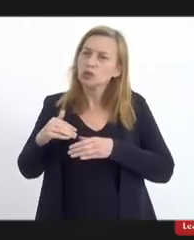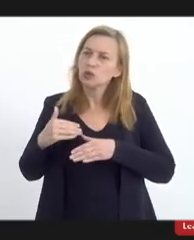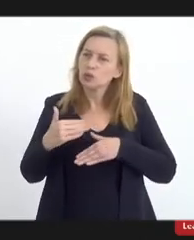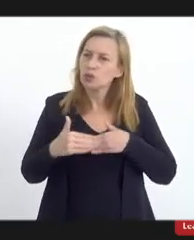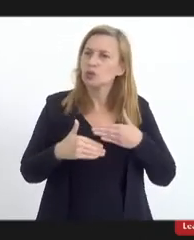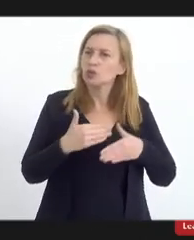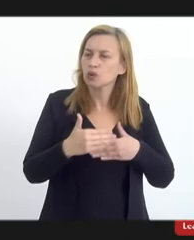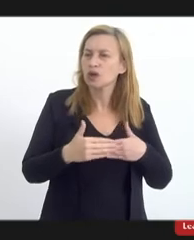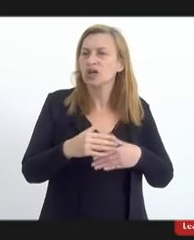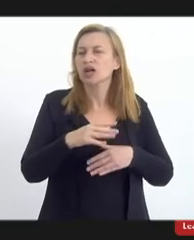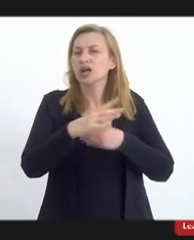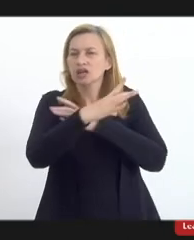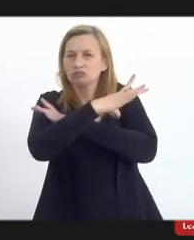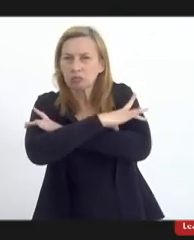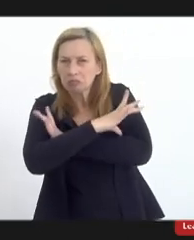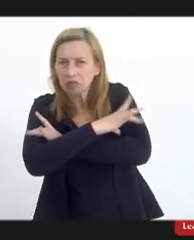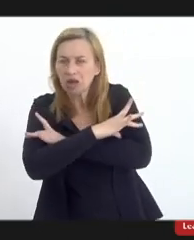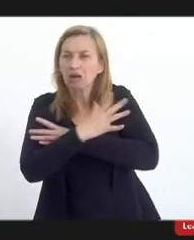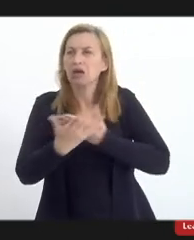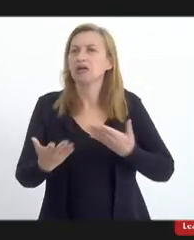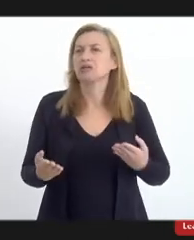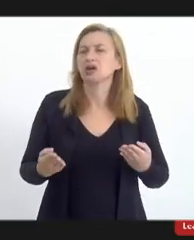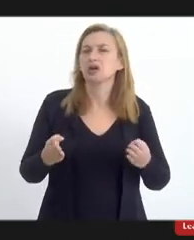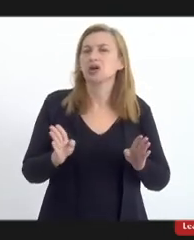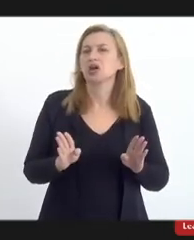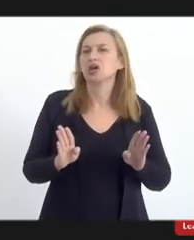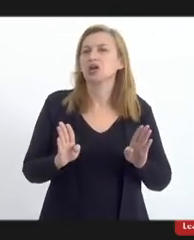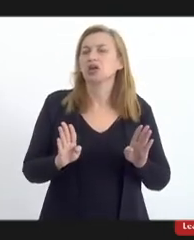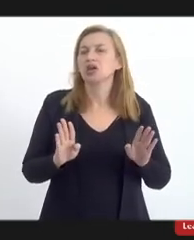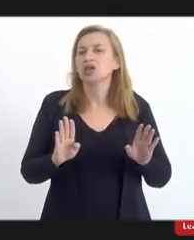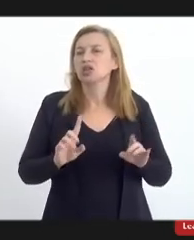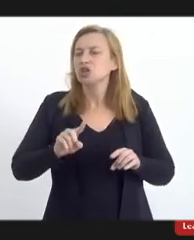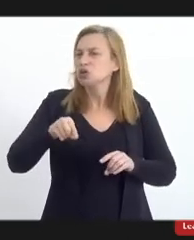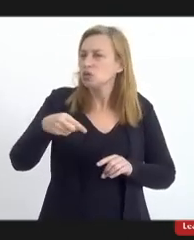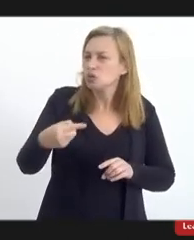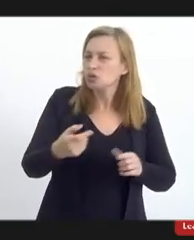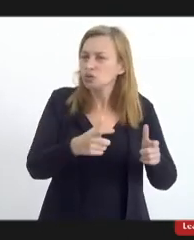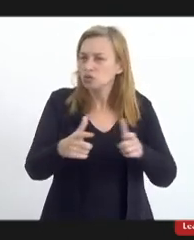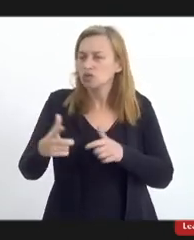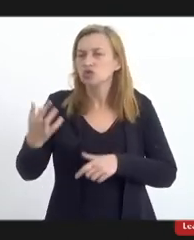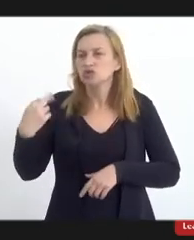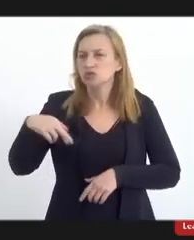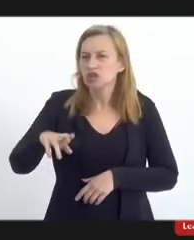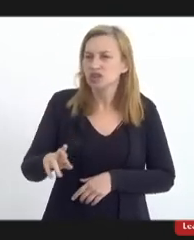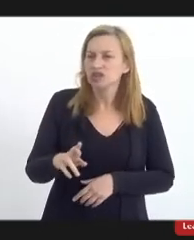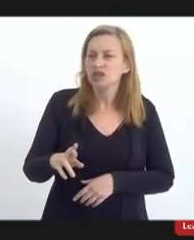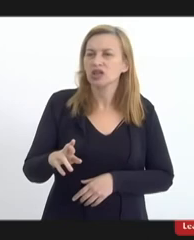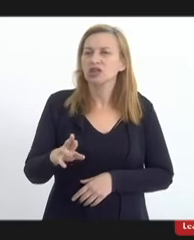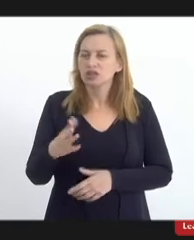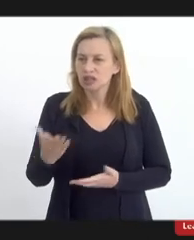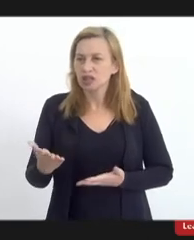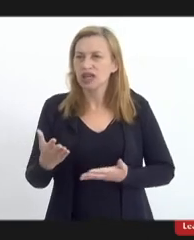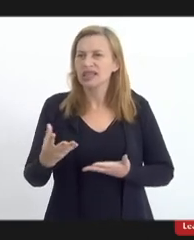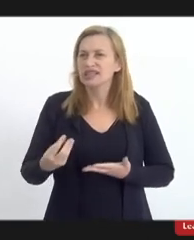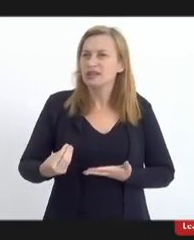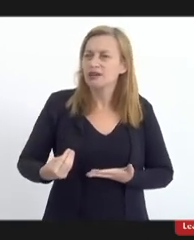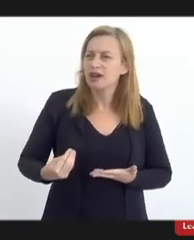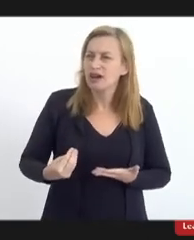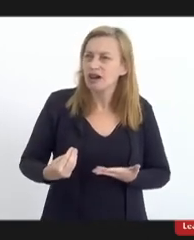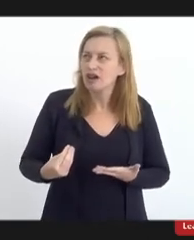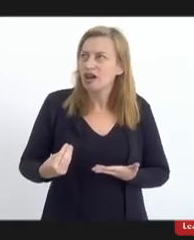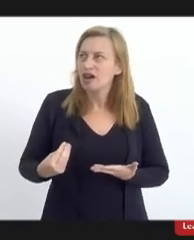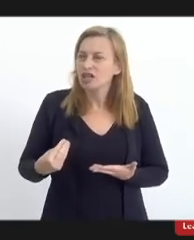seja no candomblé seja na umbanda seja na jurema então essa presença e